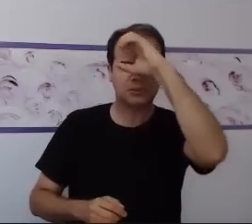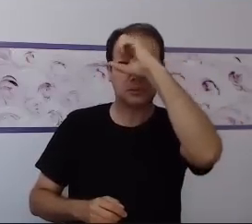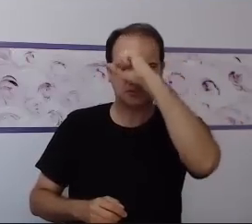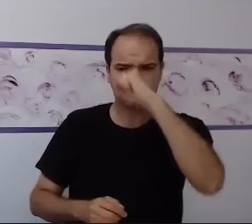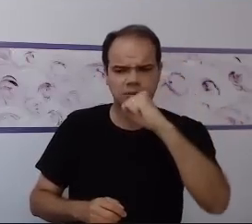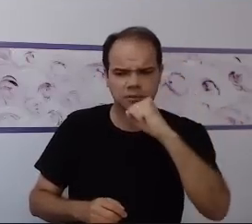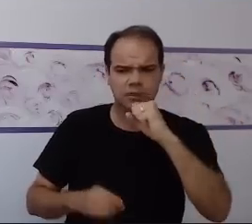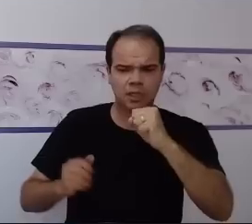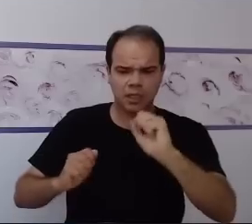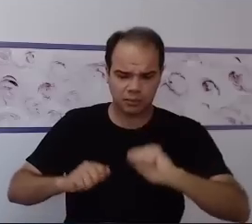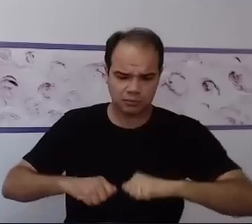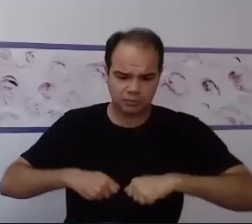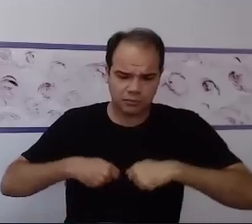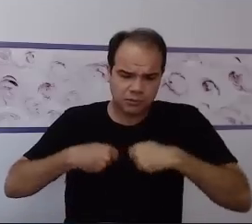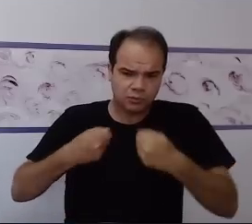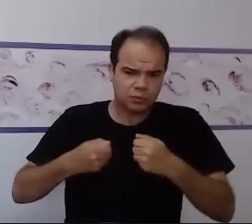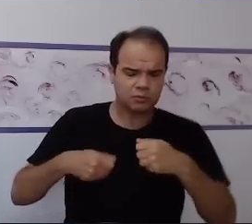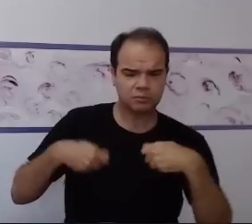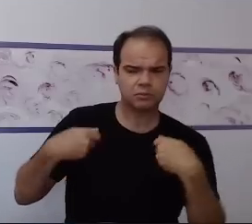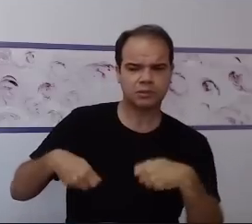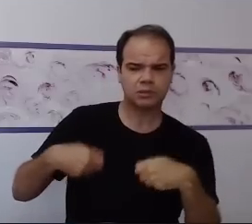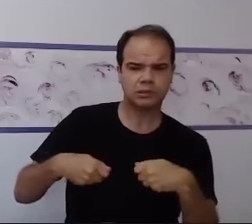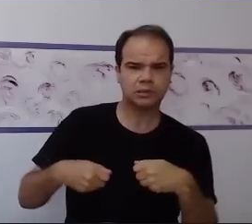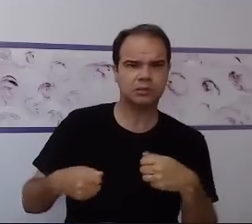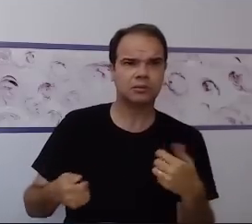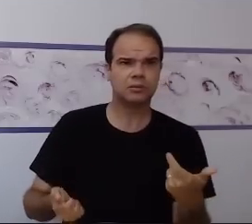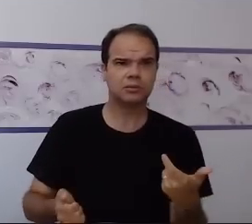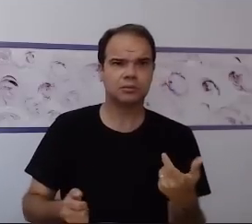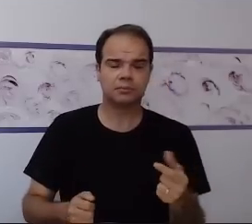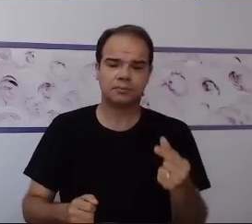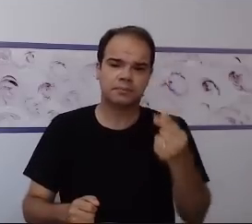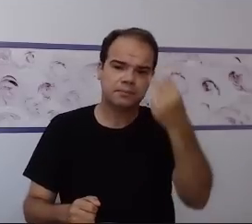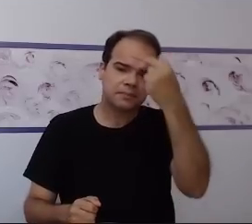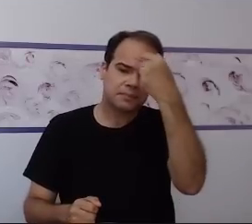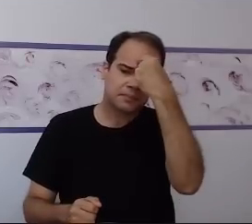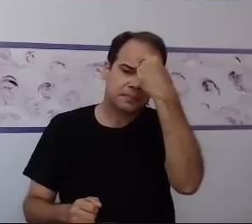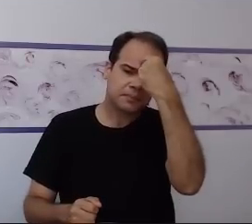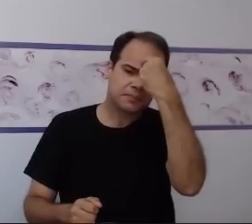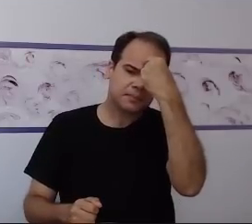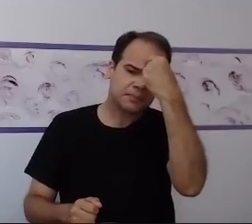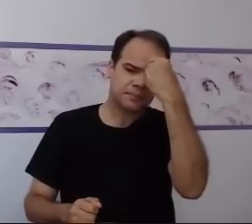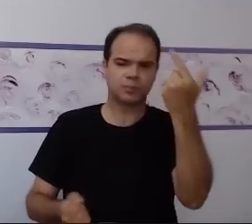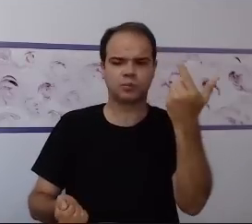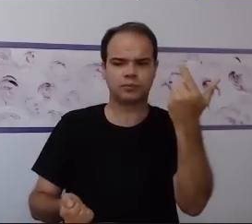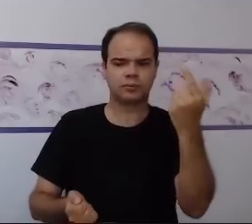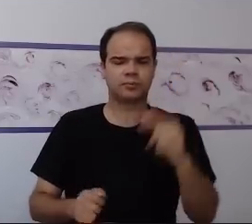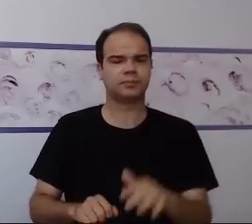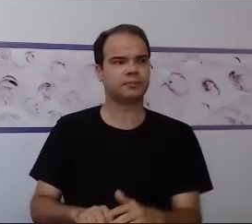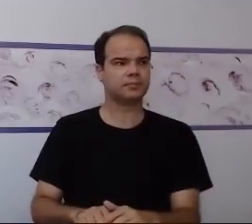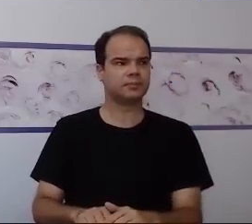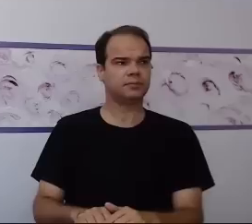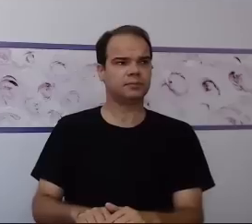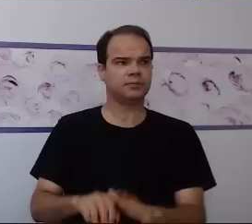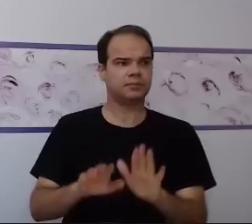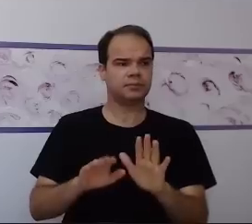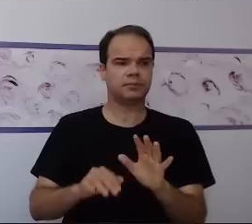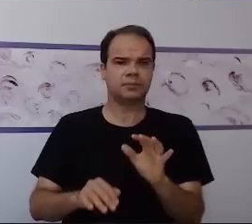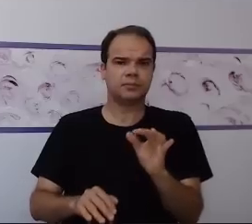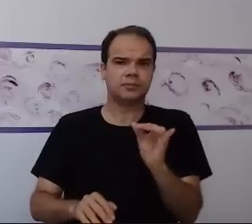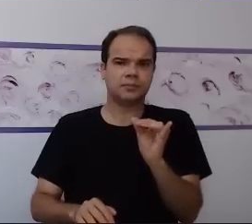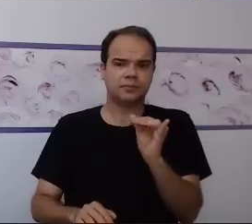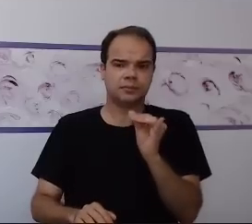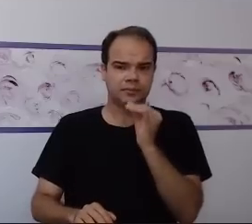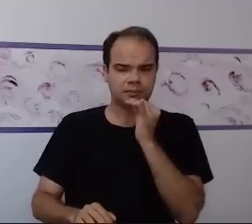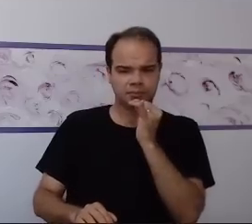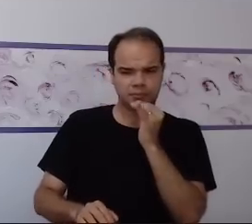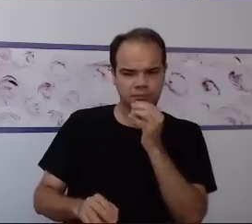de memória operacional no decorrer do processo. Se você observar